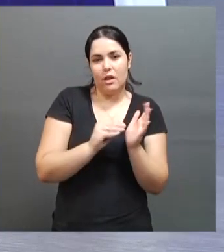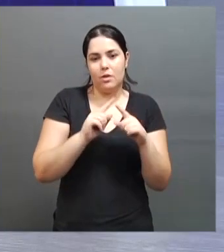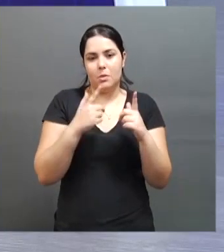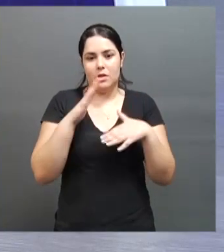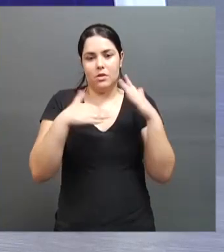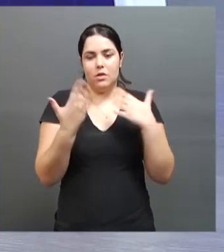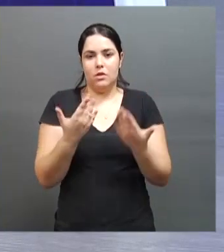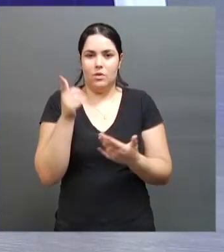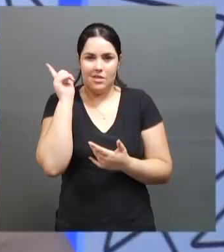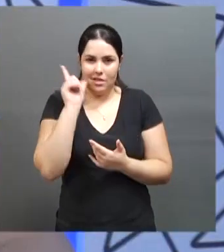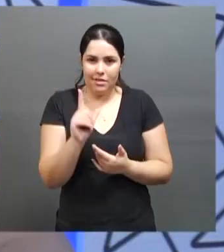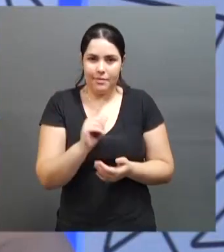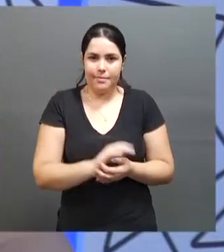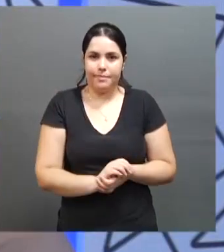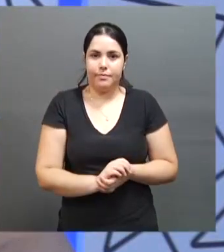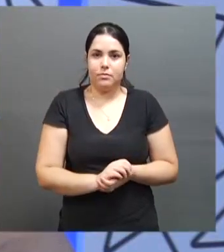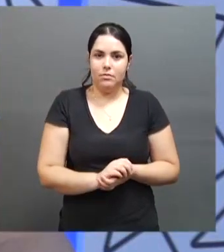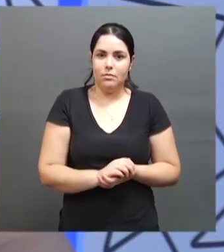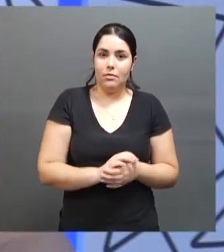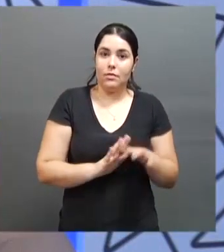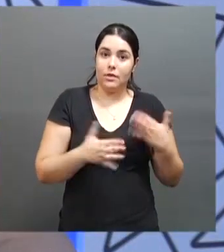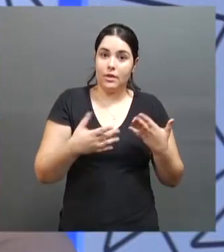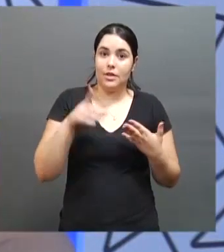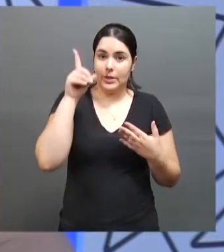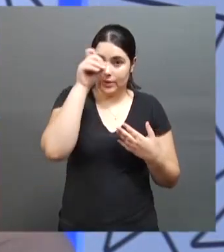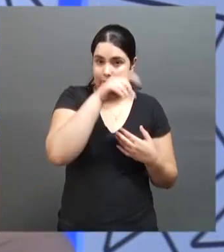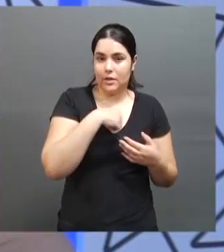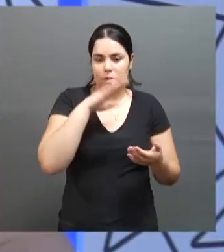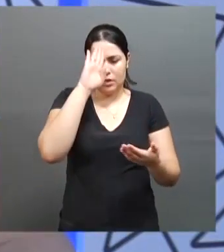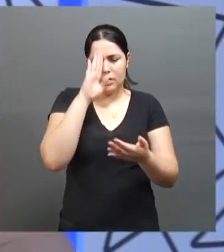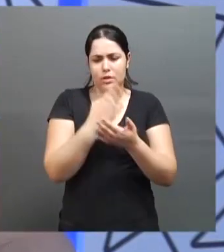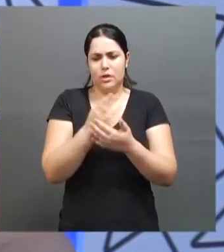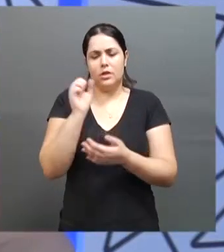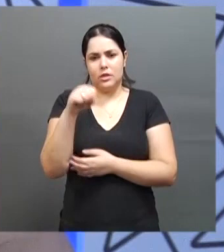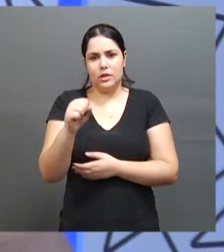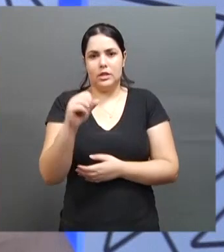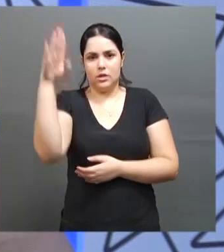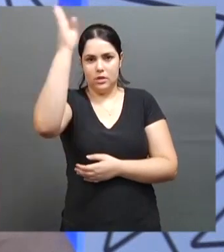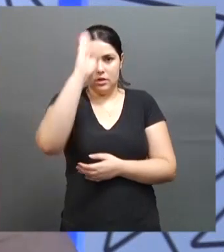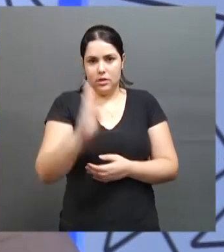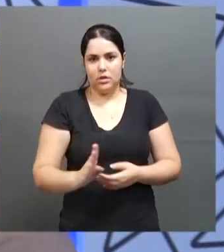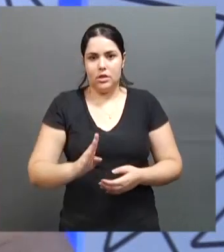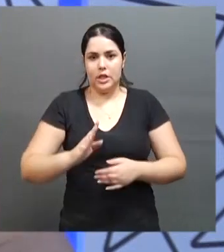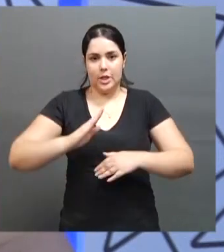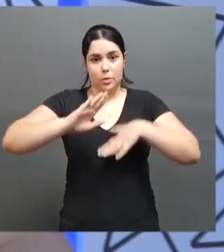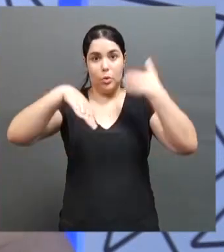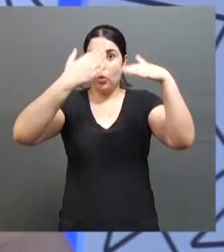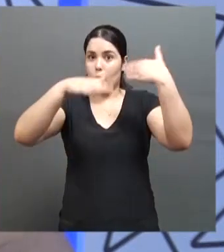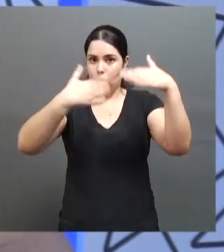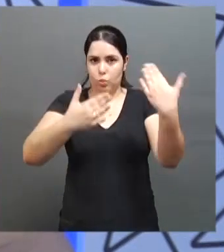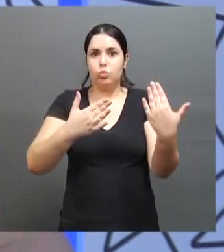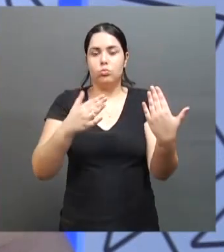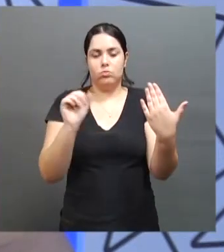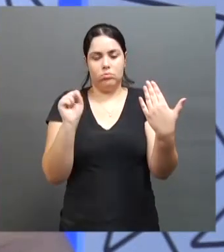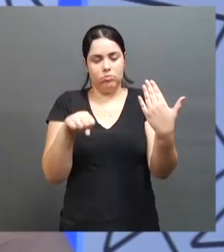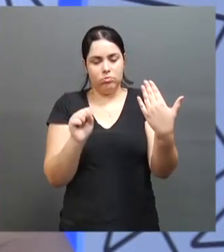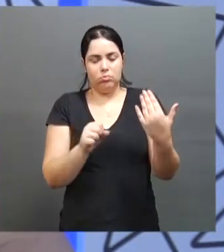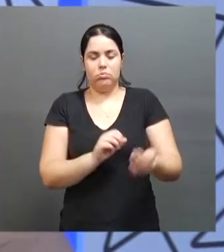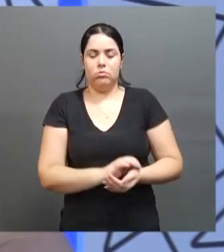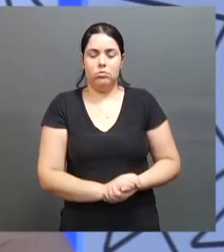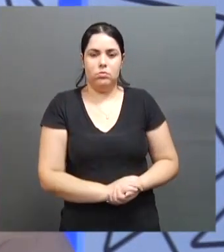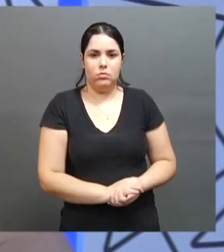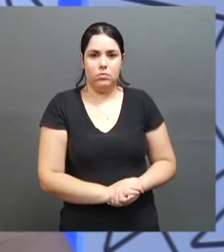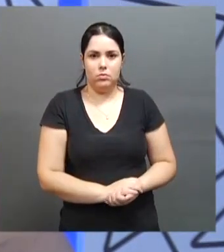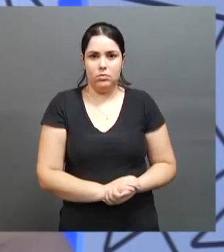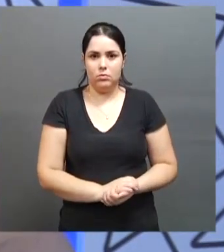Apesar das dificuldades, eu acredito que o Brasil tem crescido muito nesse sentido.